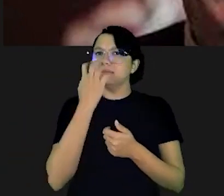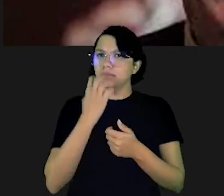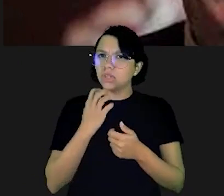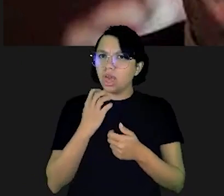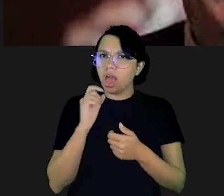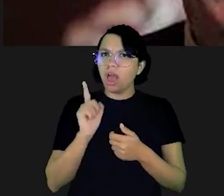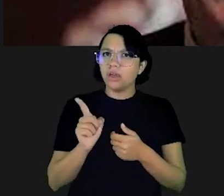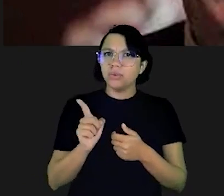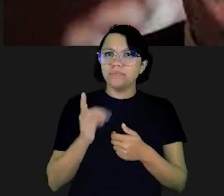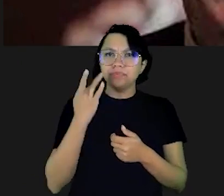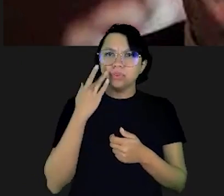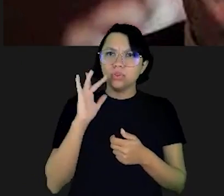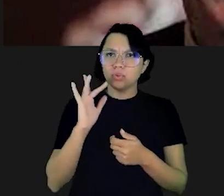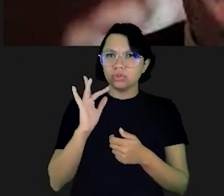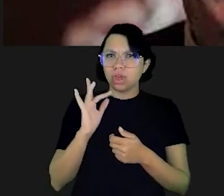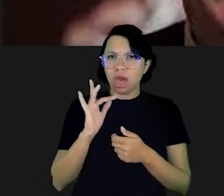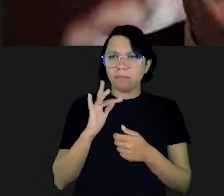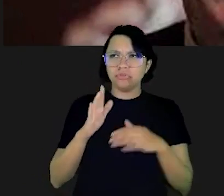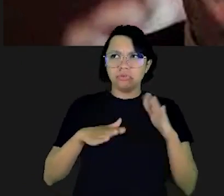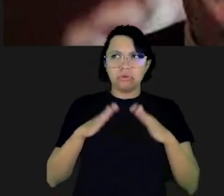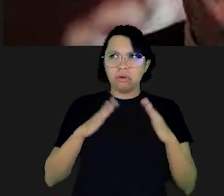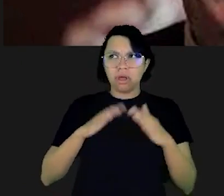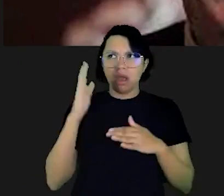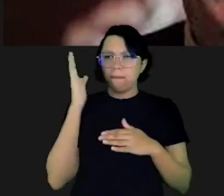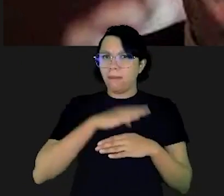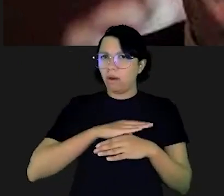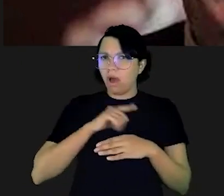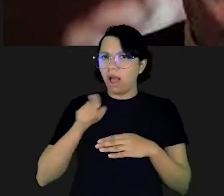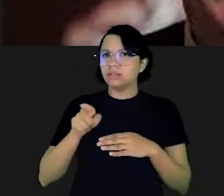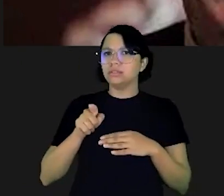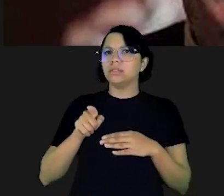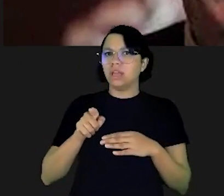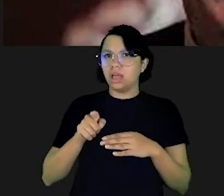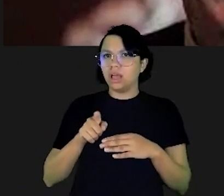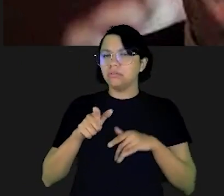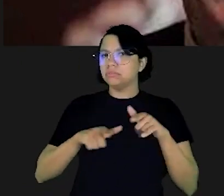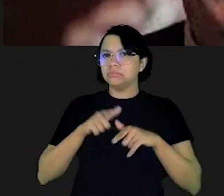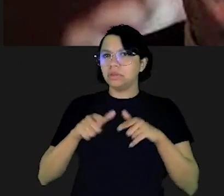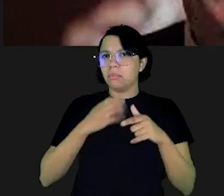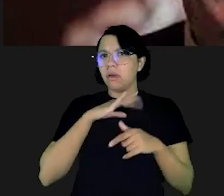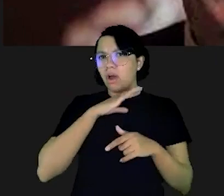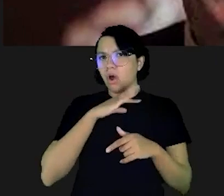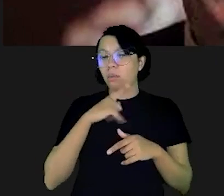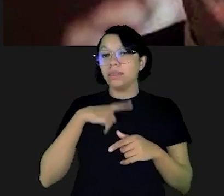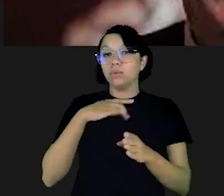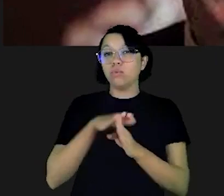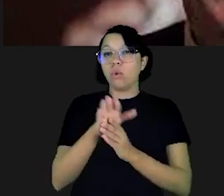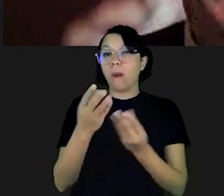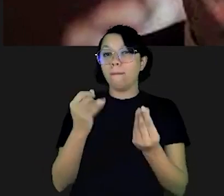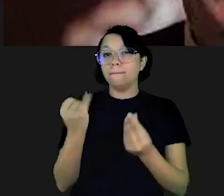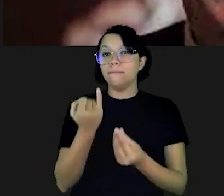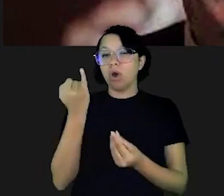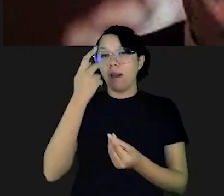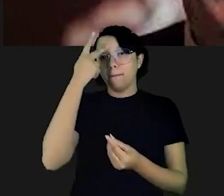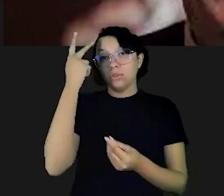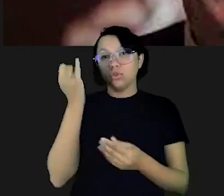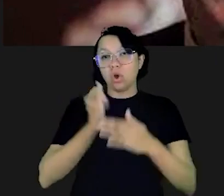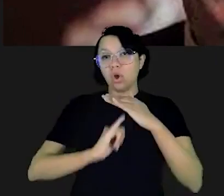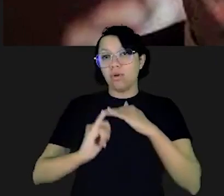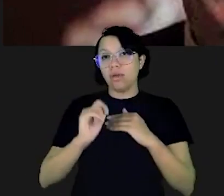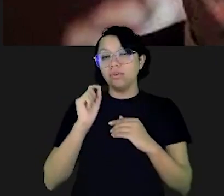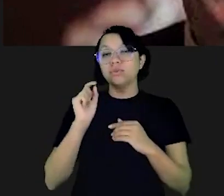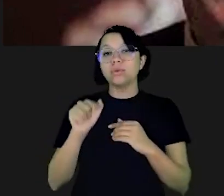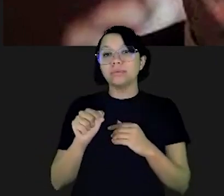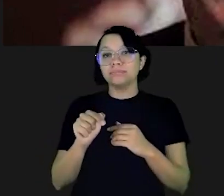muitas dezenas de vezes. Seríssimo, não se sabe de qualquer mal feito dele até hoje e ele tem um conselho